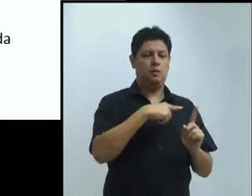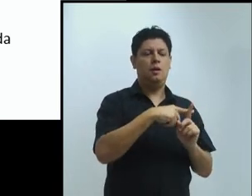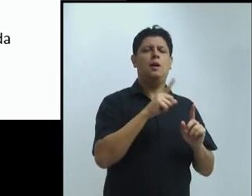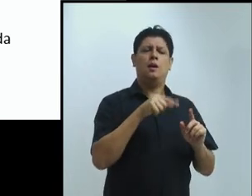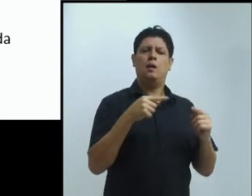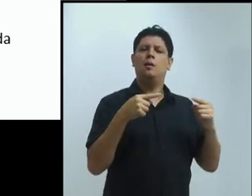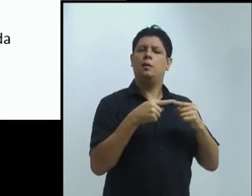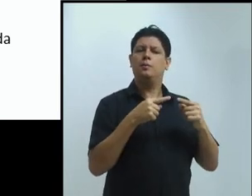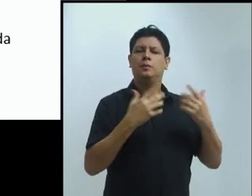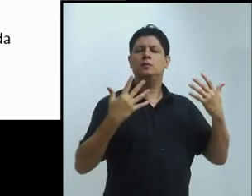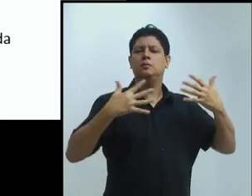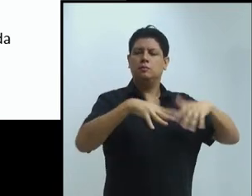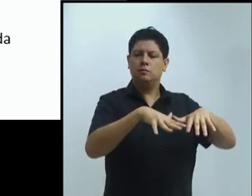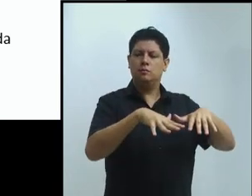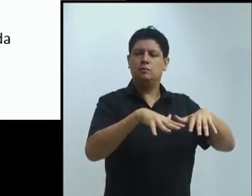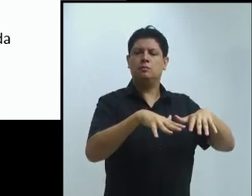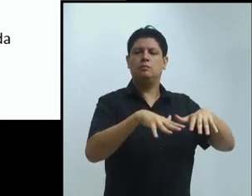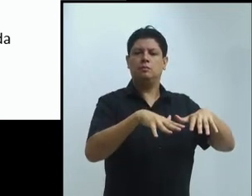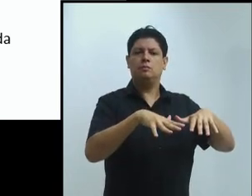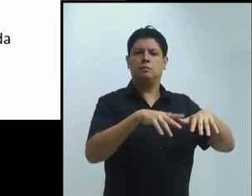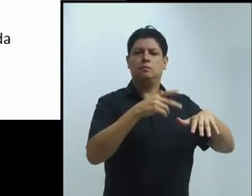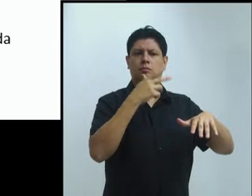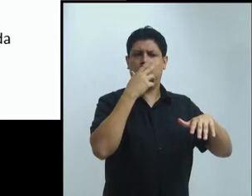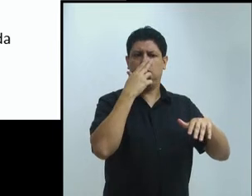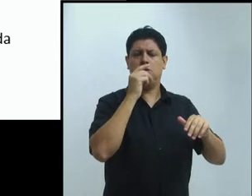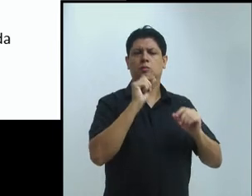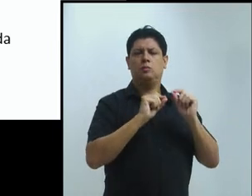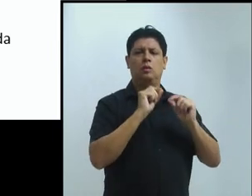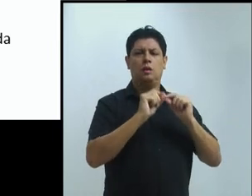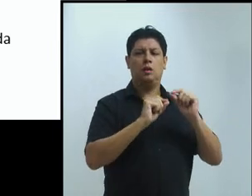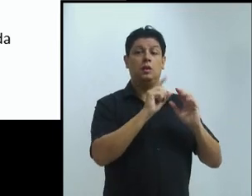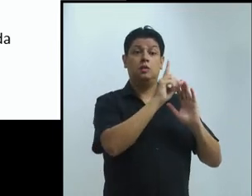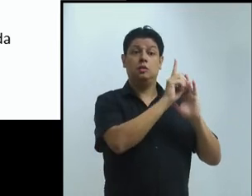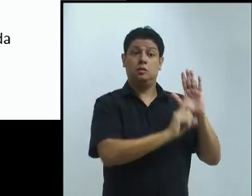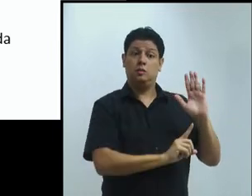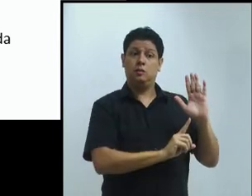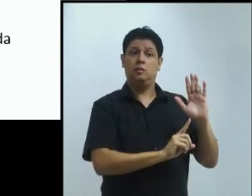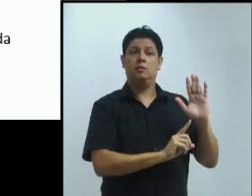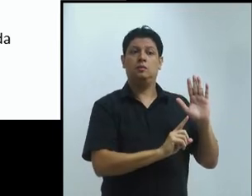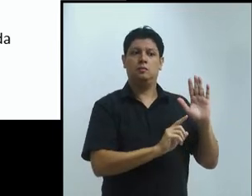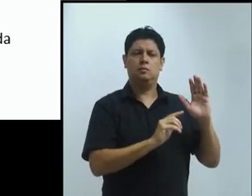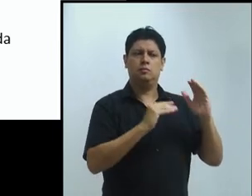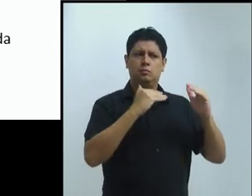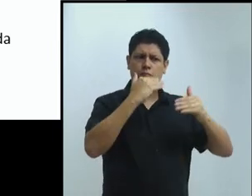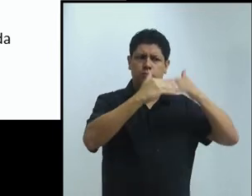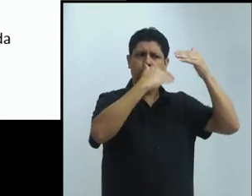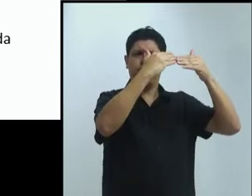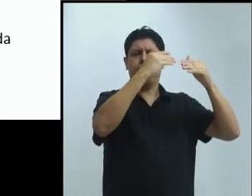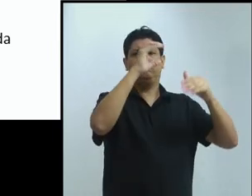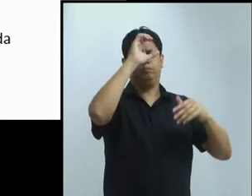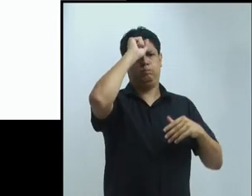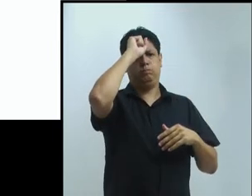aprender. E a universidade tem várias ações nesse sentido.